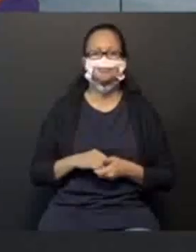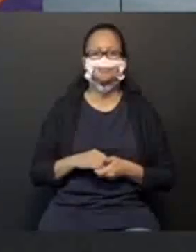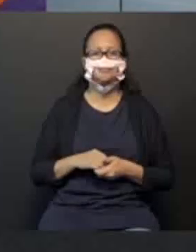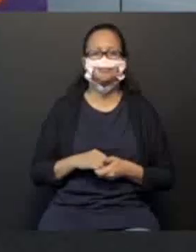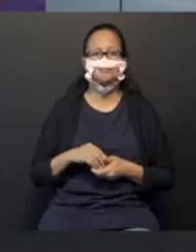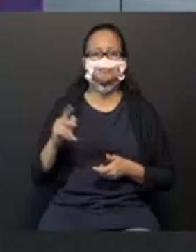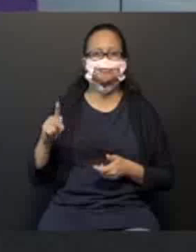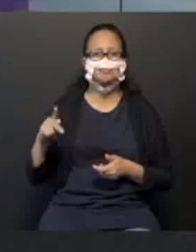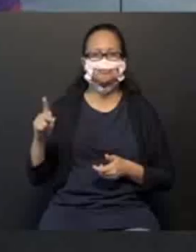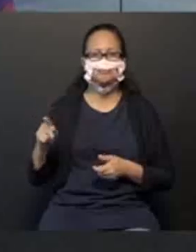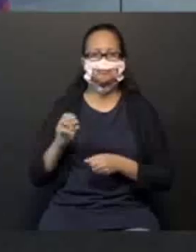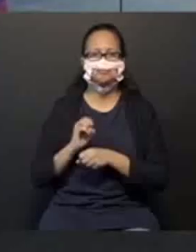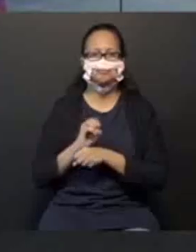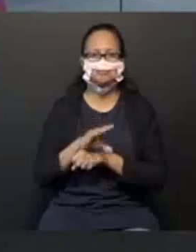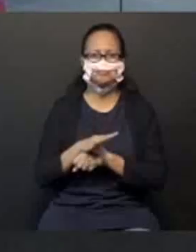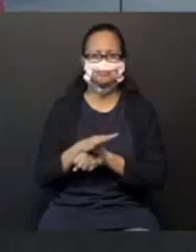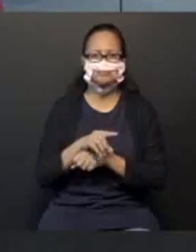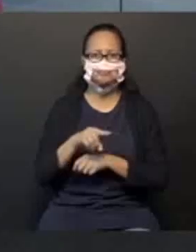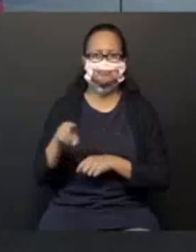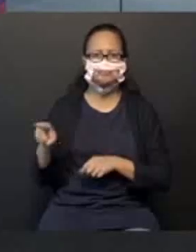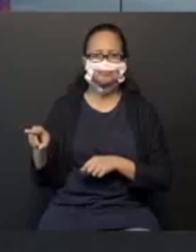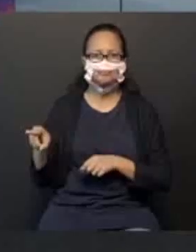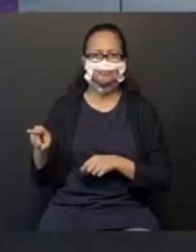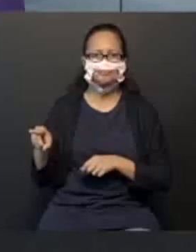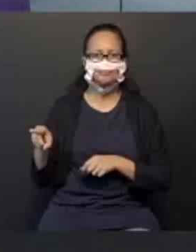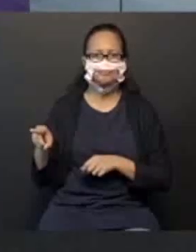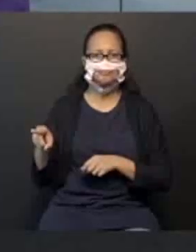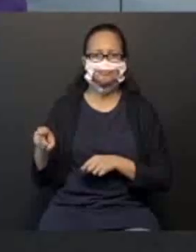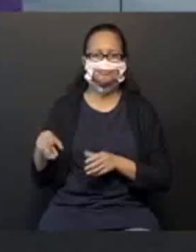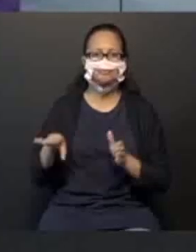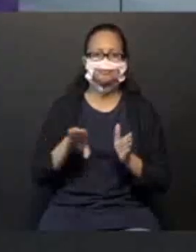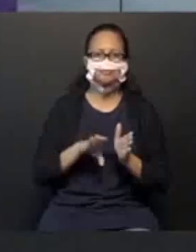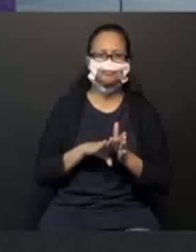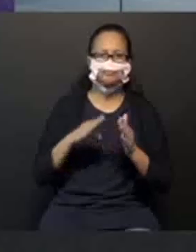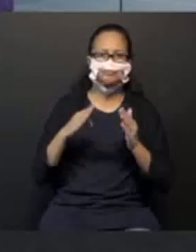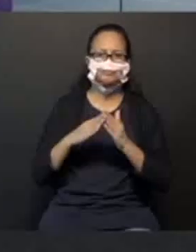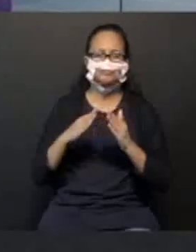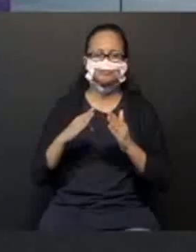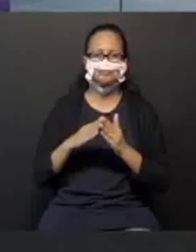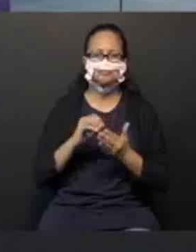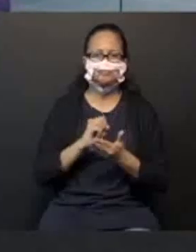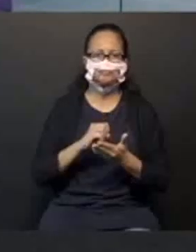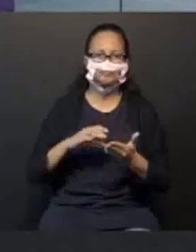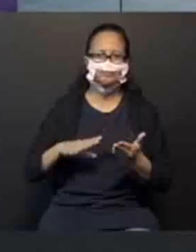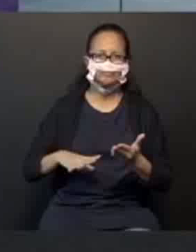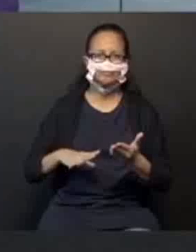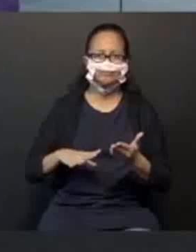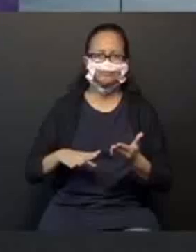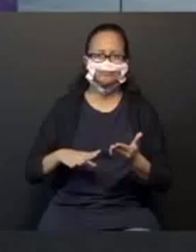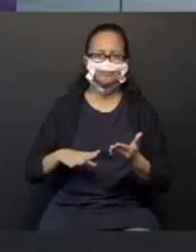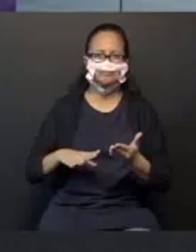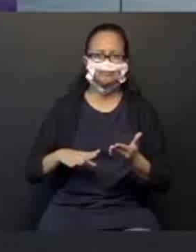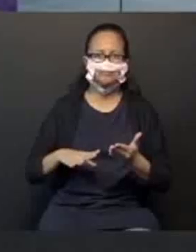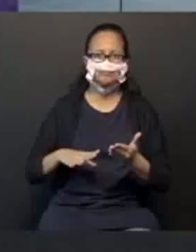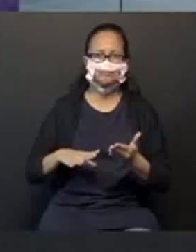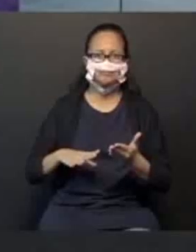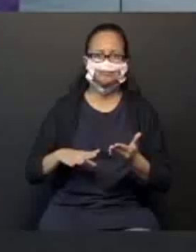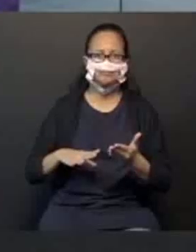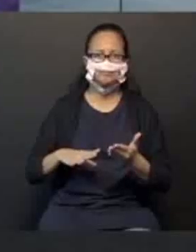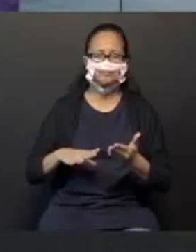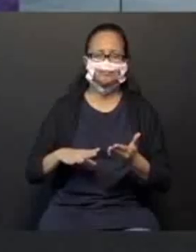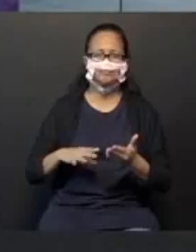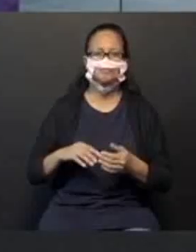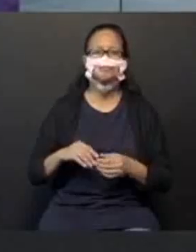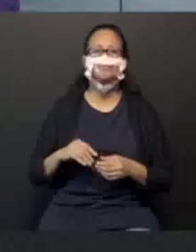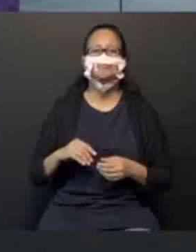Débora vai dar uma dica para vocês. Quando chegar em casa, for fazer a atividade, Faz a letrinha D. Direita. Com que